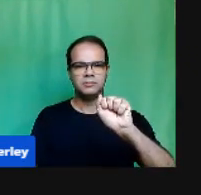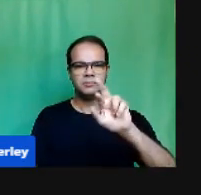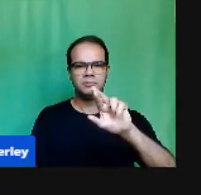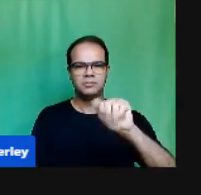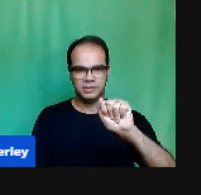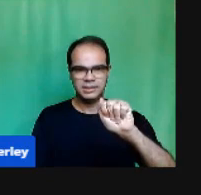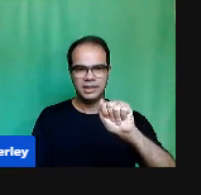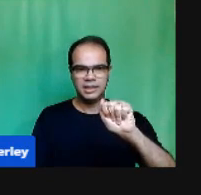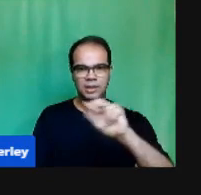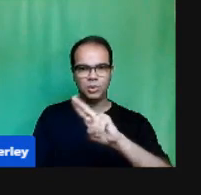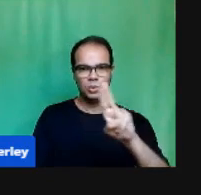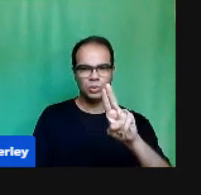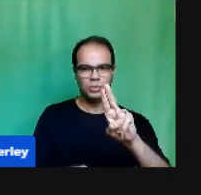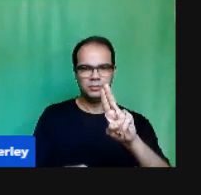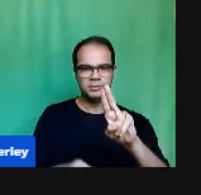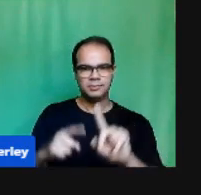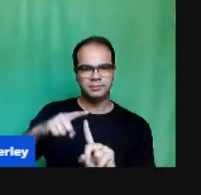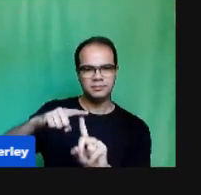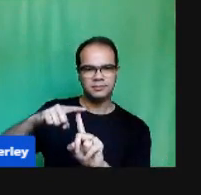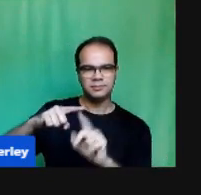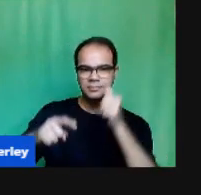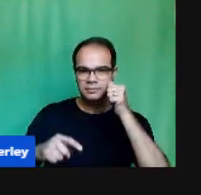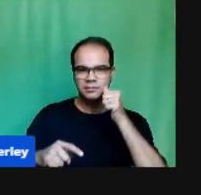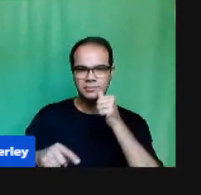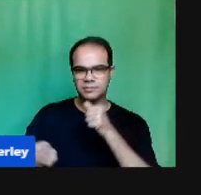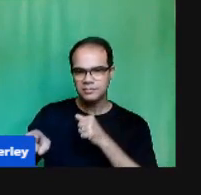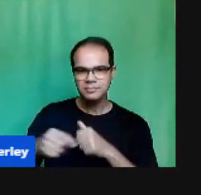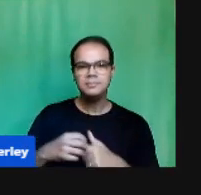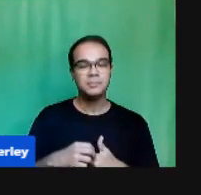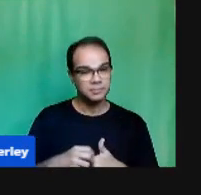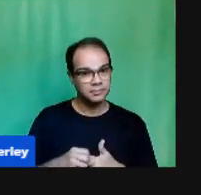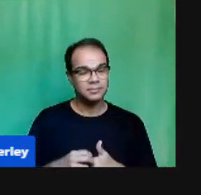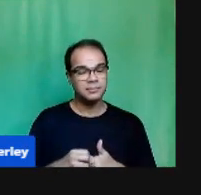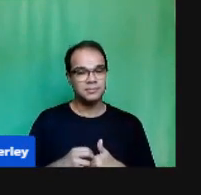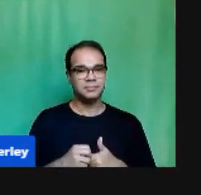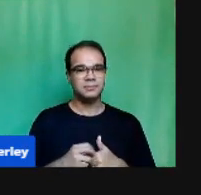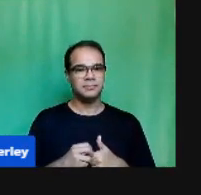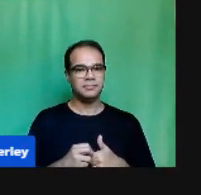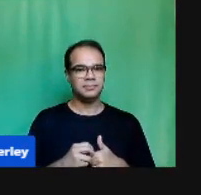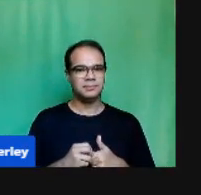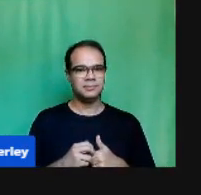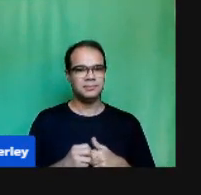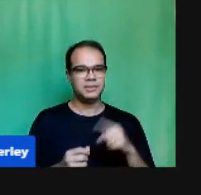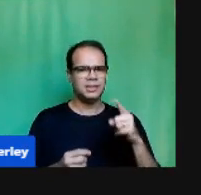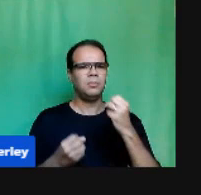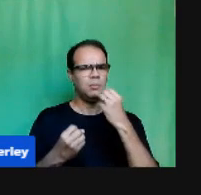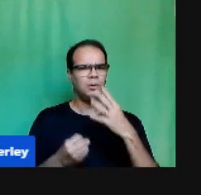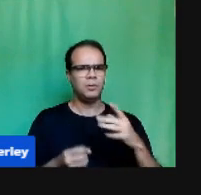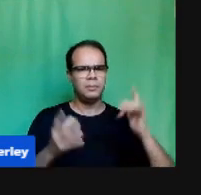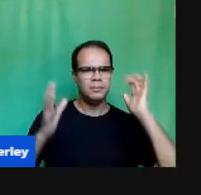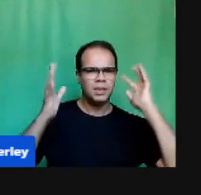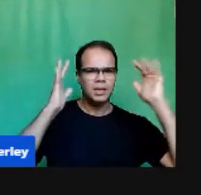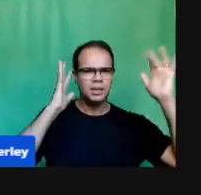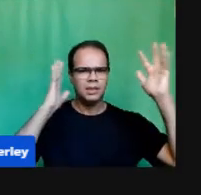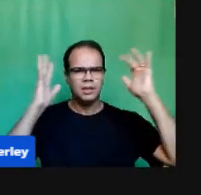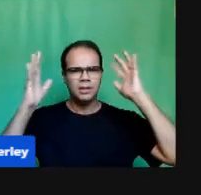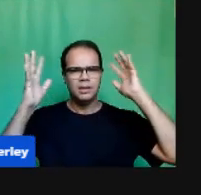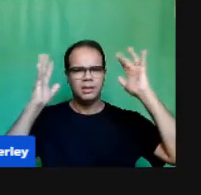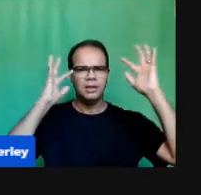leitura Ele nos dá Ferramenta E reflexões Para esse momento Que estamos passando Agora